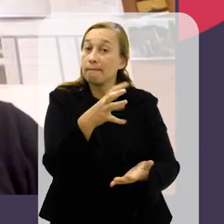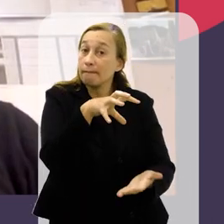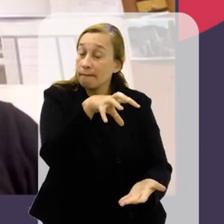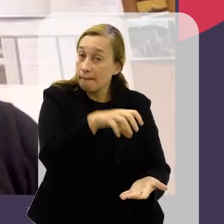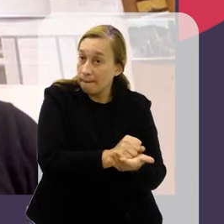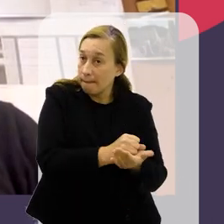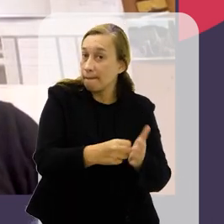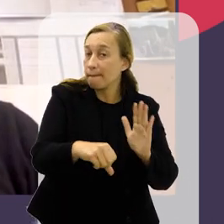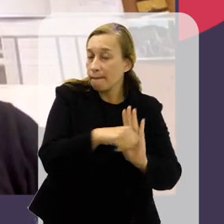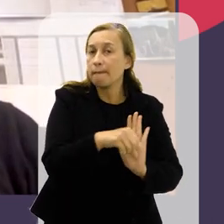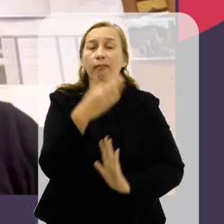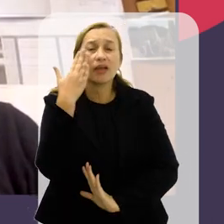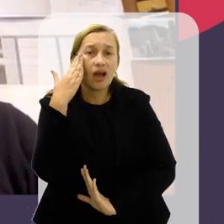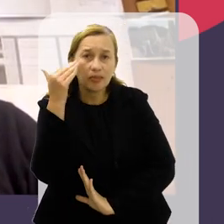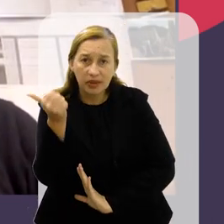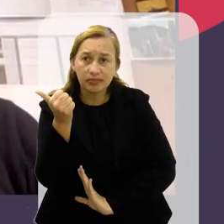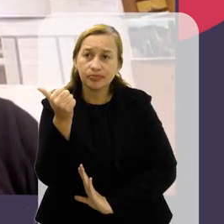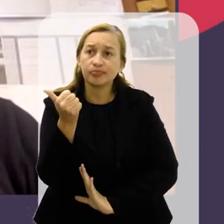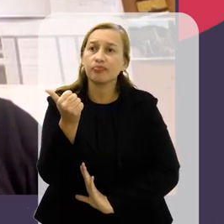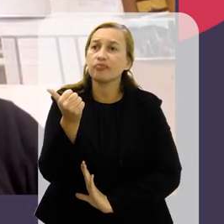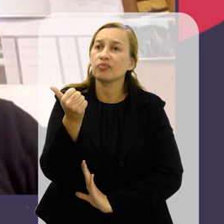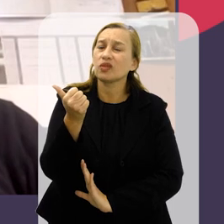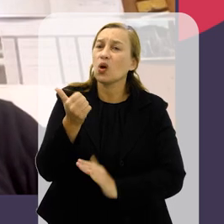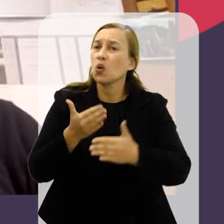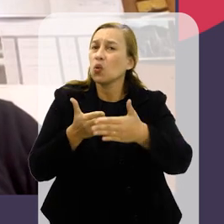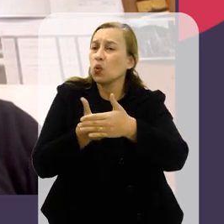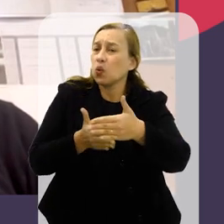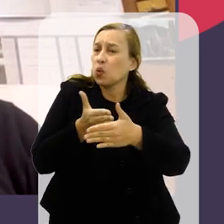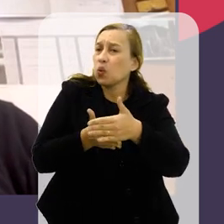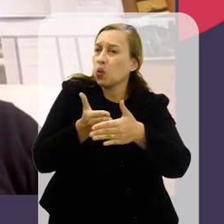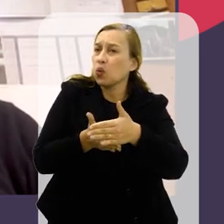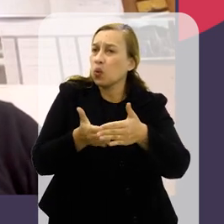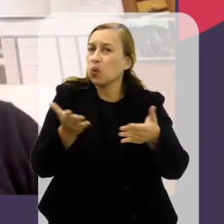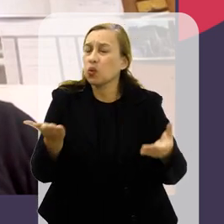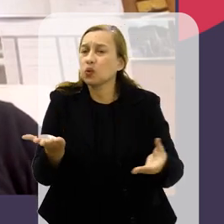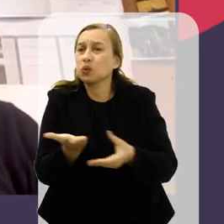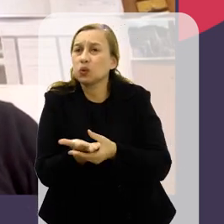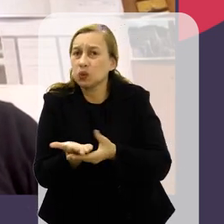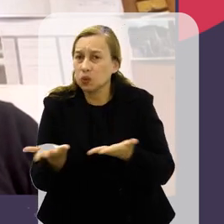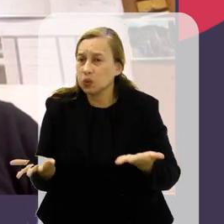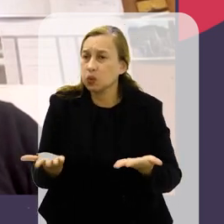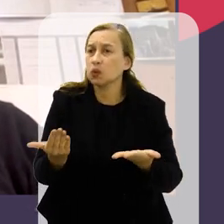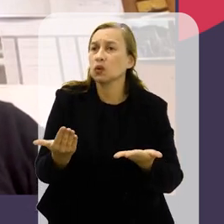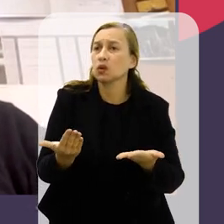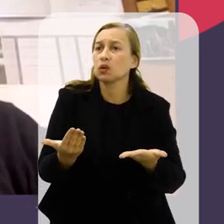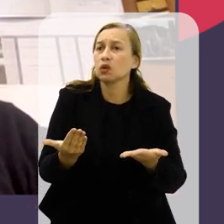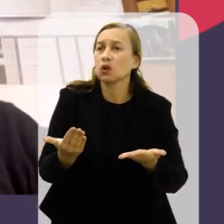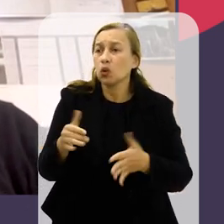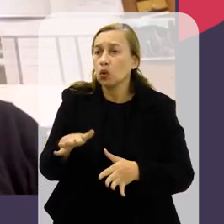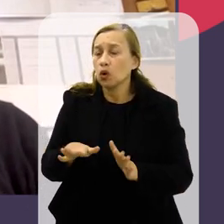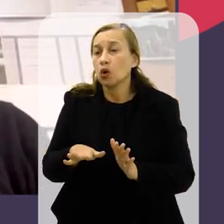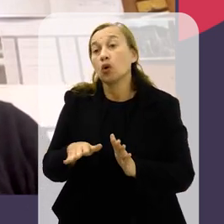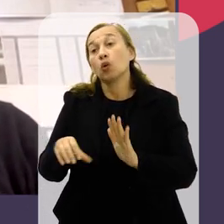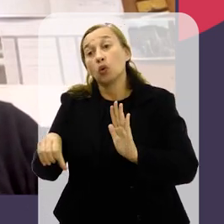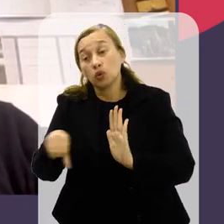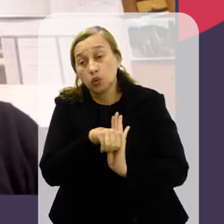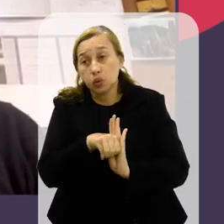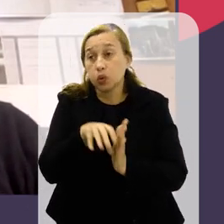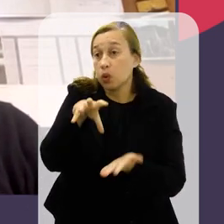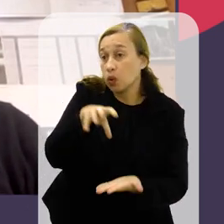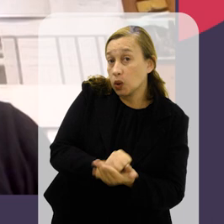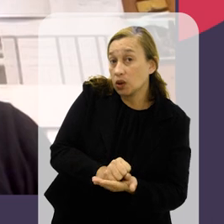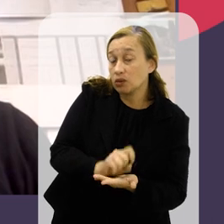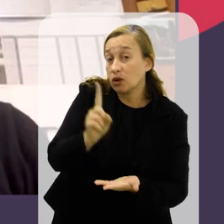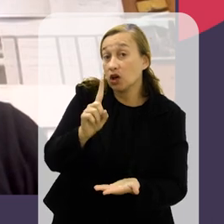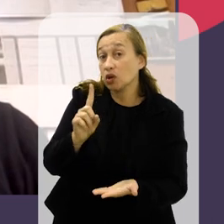registrados, nós sabemos as limitações desse processo, ou seja, os crimes que são registrados não são